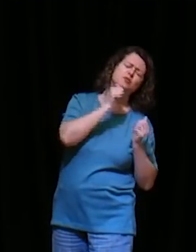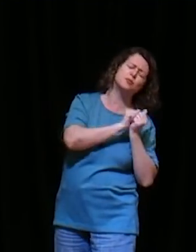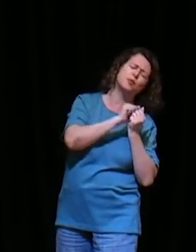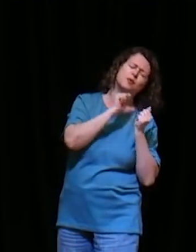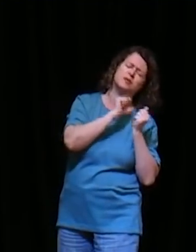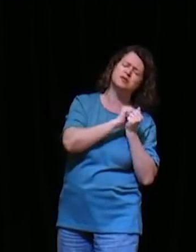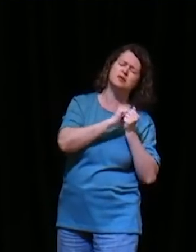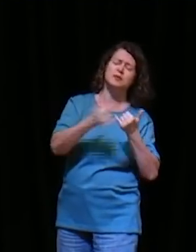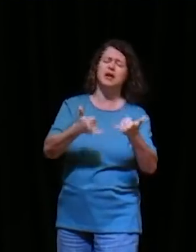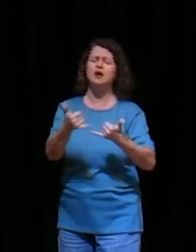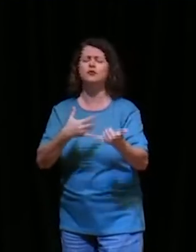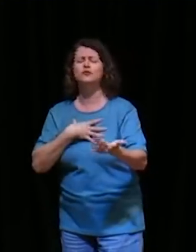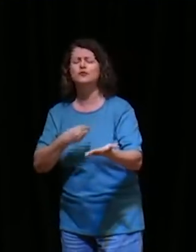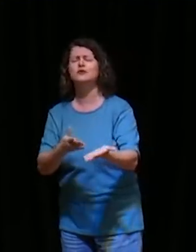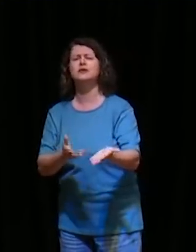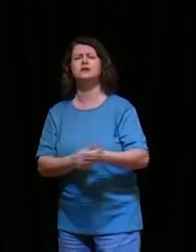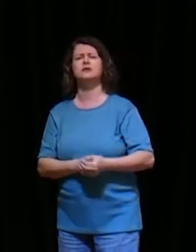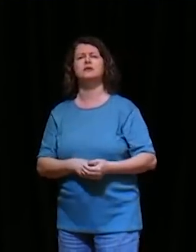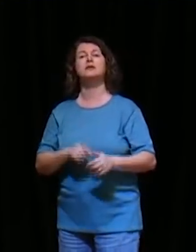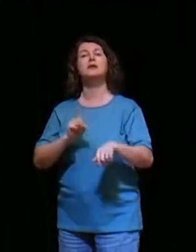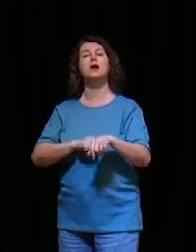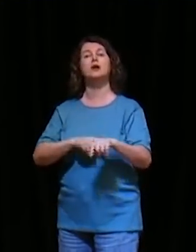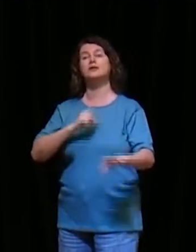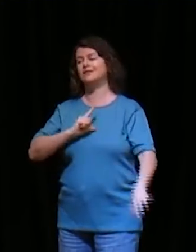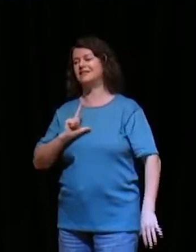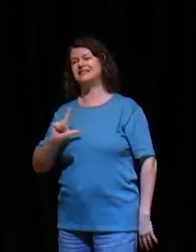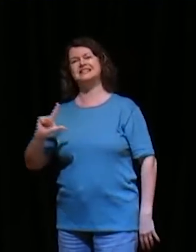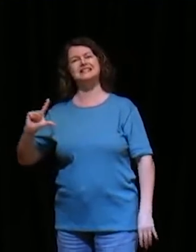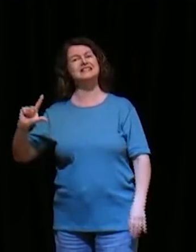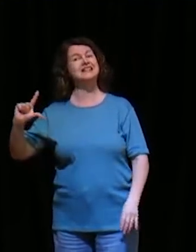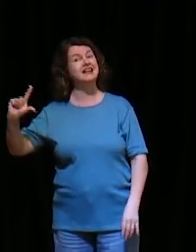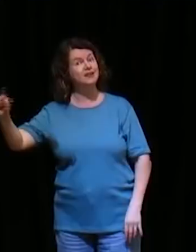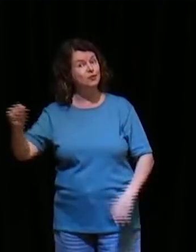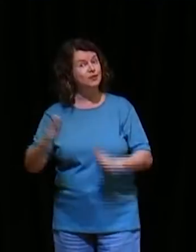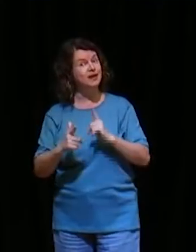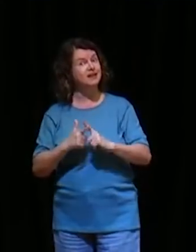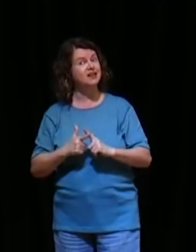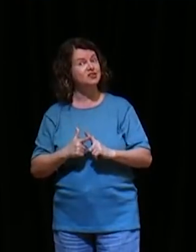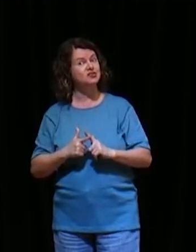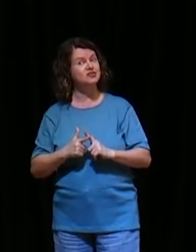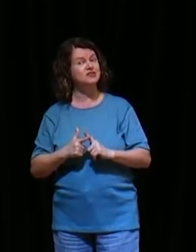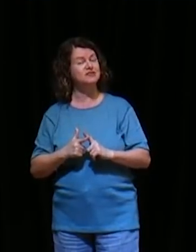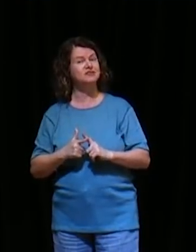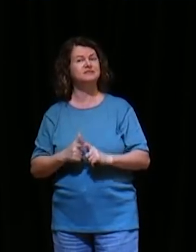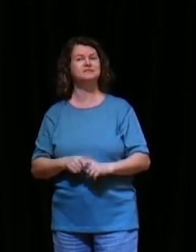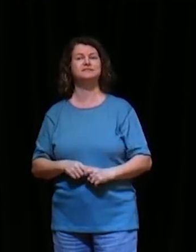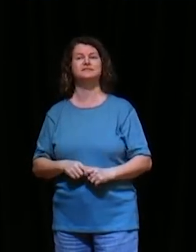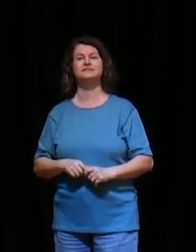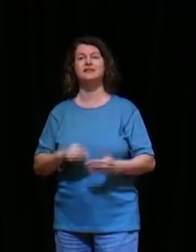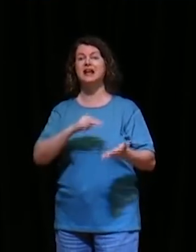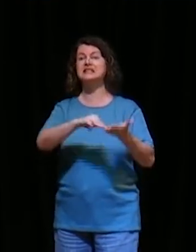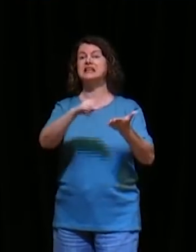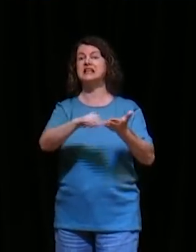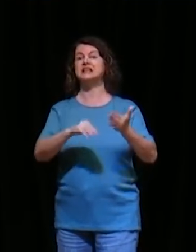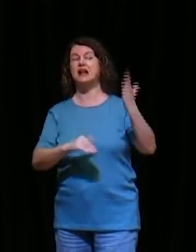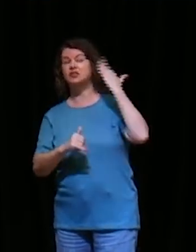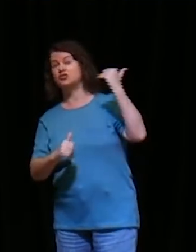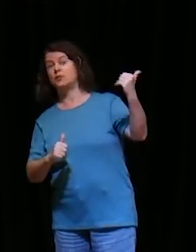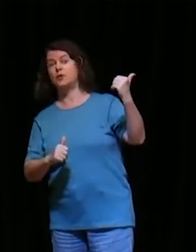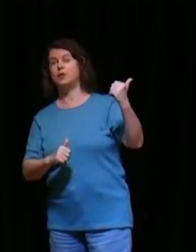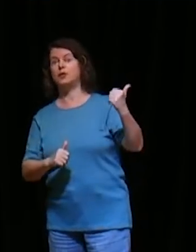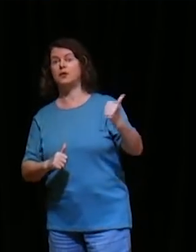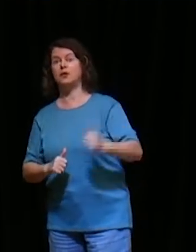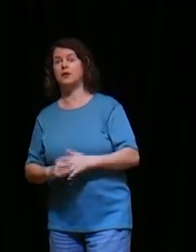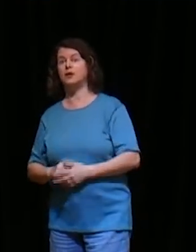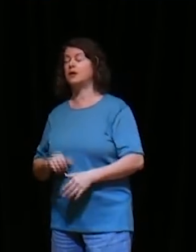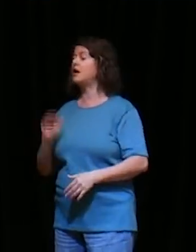e quando eu estava, saindo da igreja, a secretária, me pava, e pastor, tem um caso de emergência, que só tem que ir lá, é o